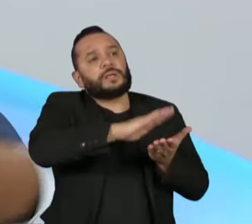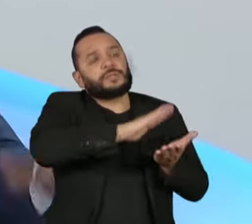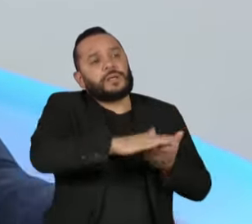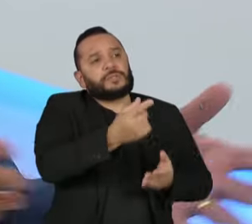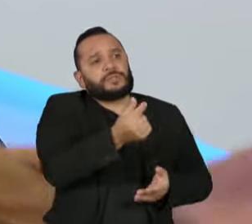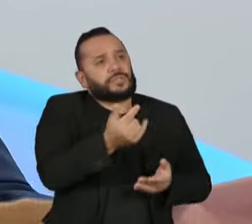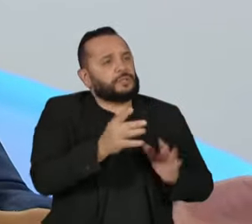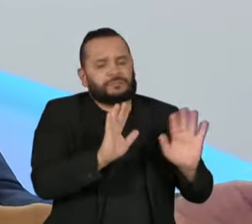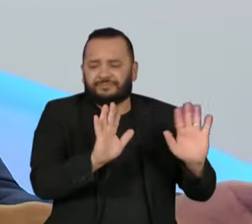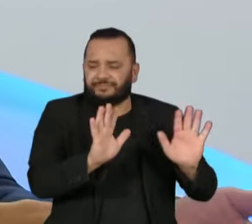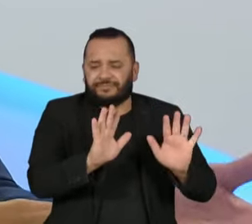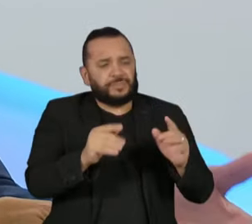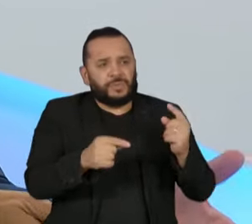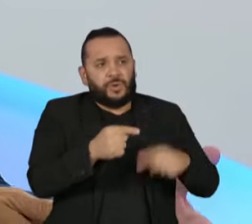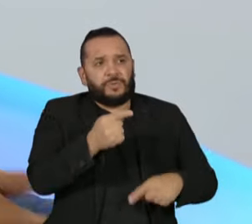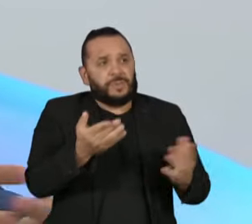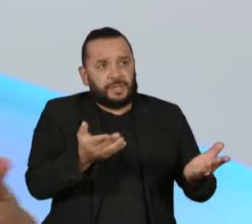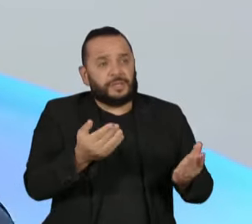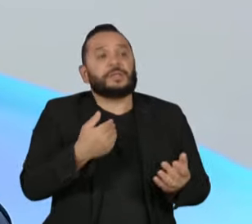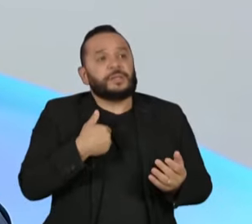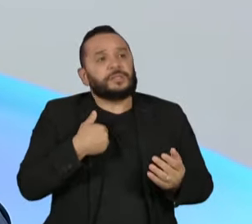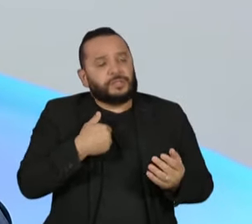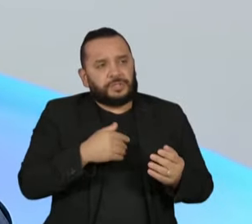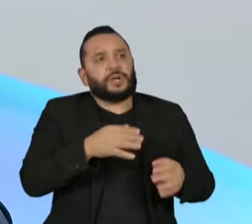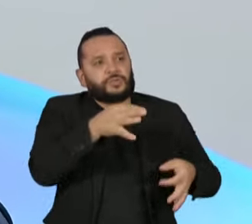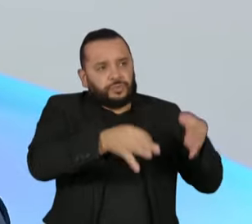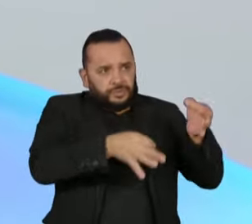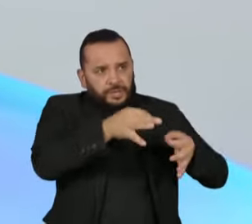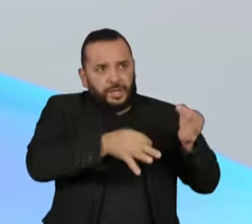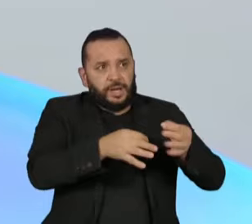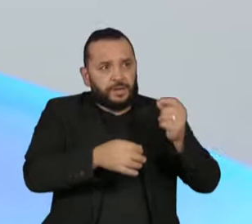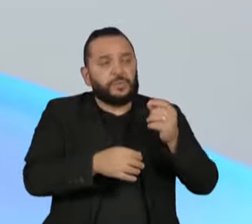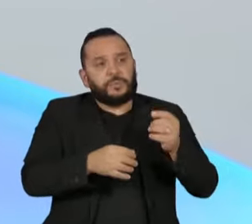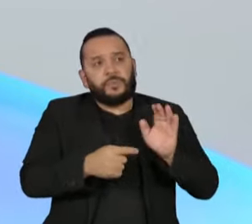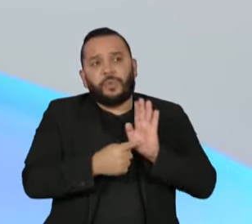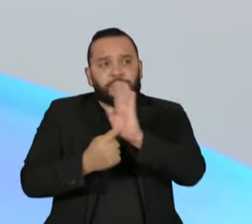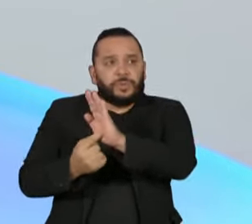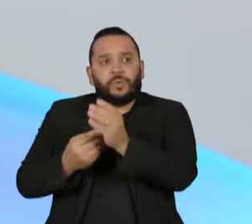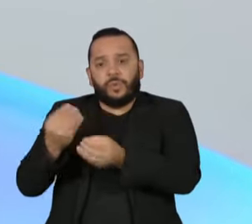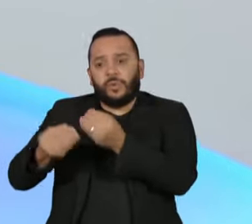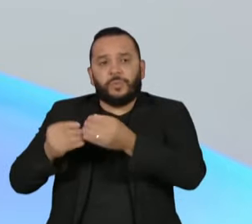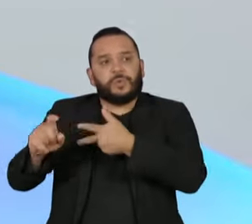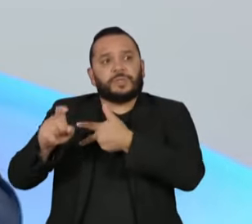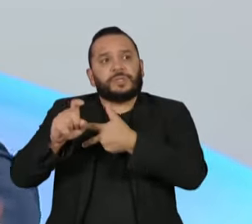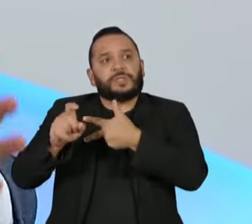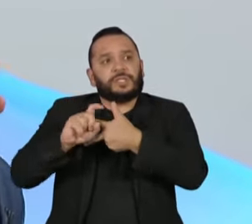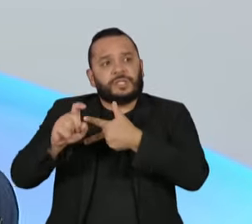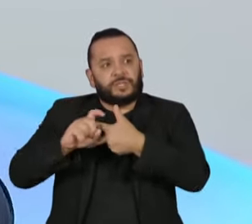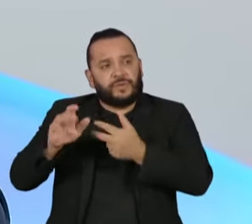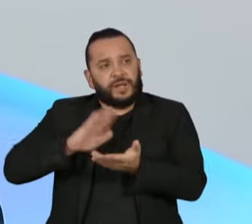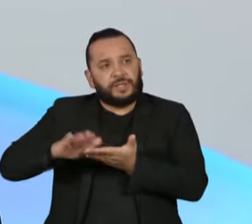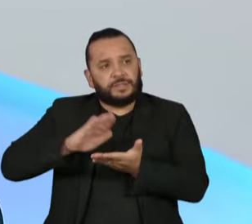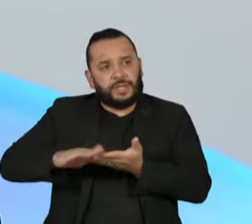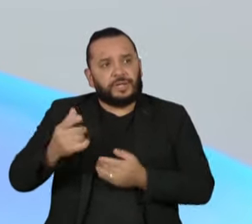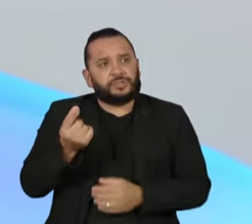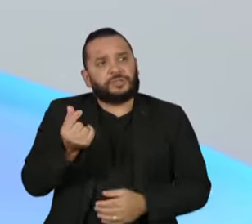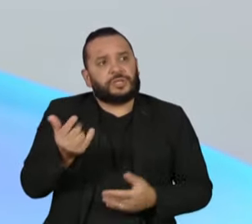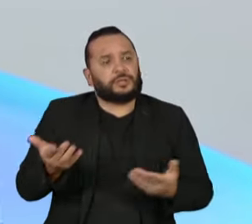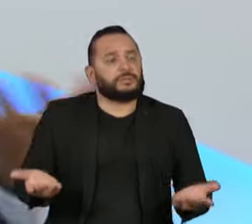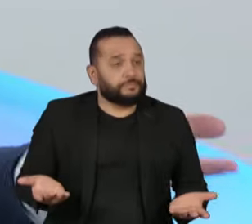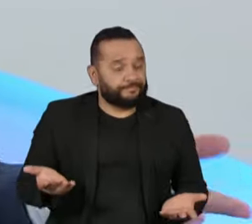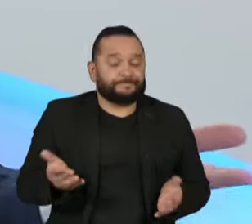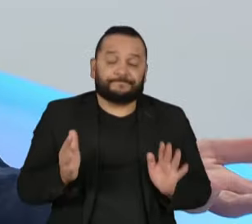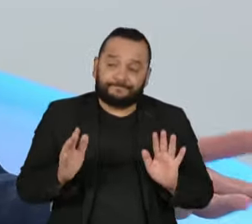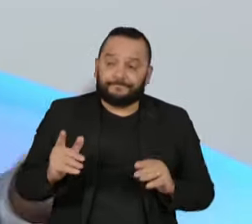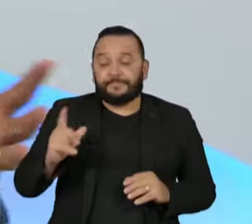sentido. O judiciário está dizendo como é que o legislativo vai gastar seu dinheiro. Existe, ao longo de muitos anos,